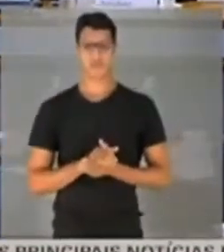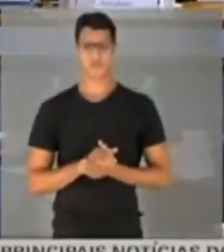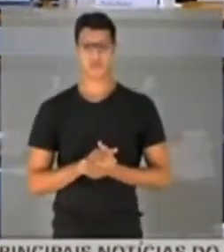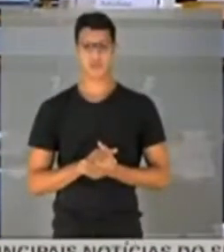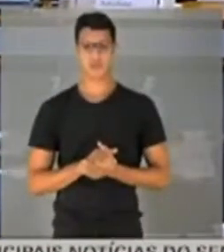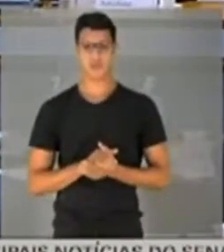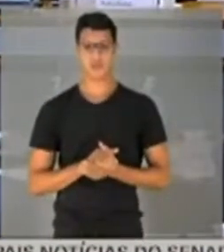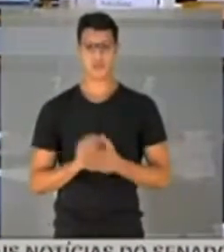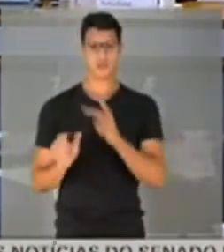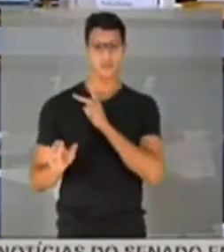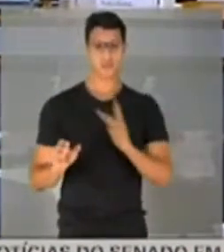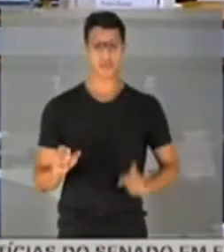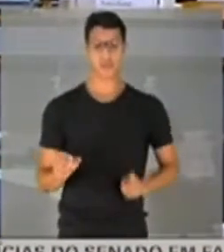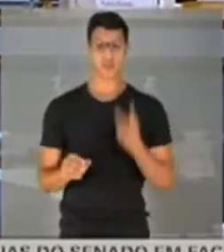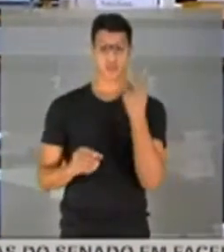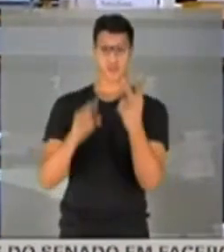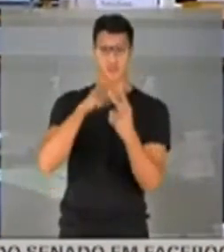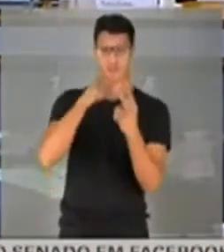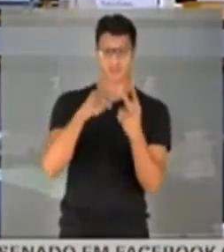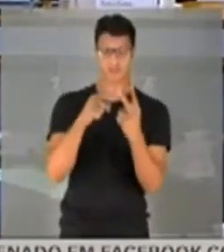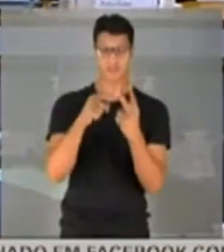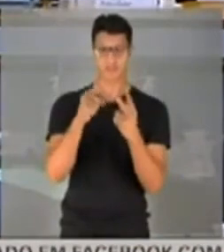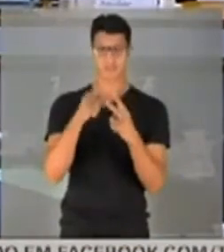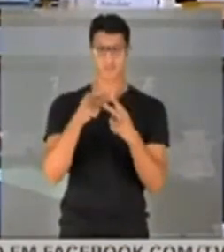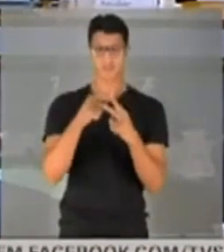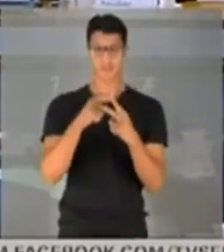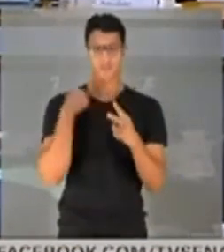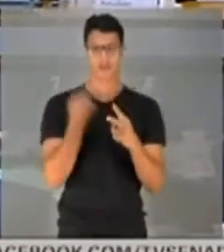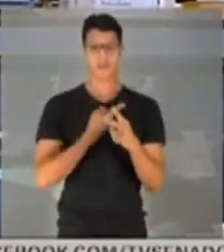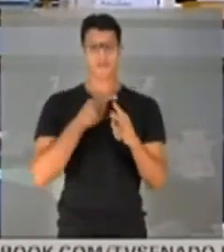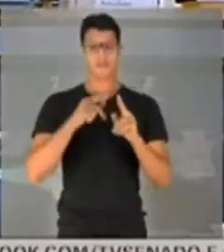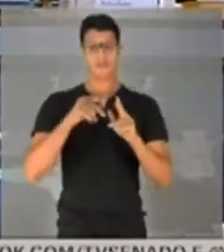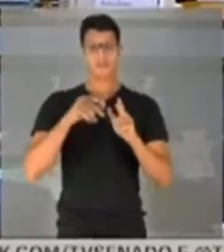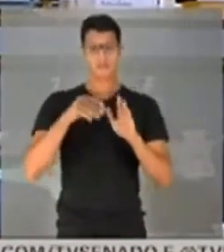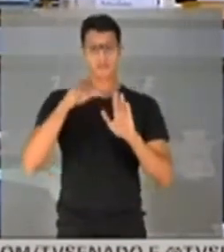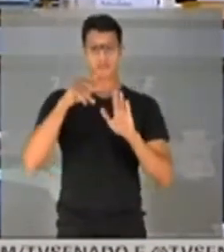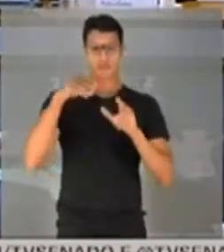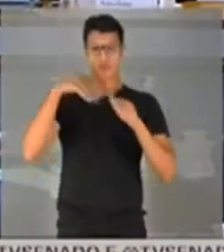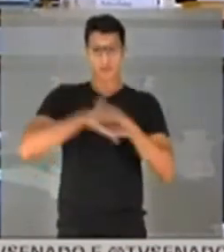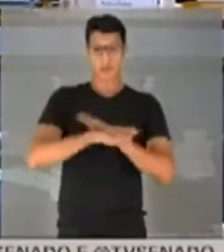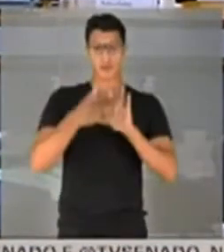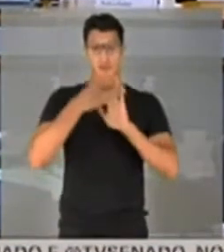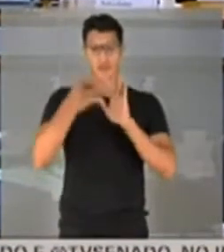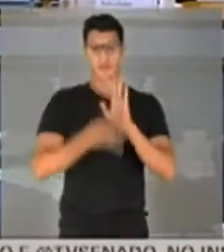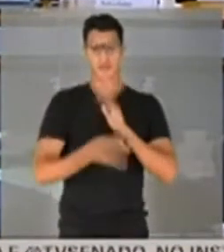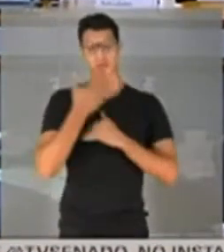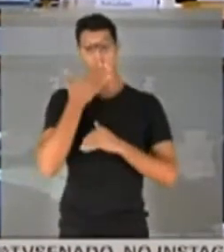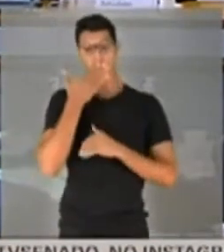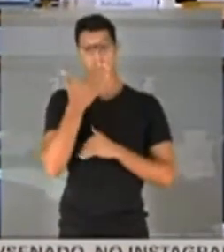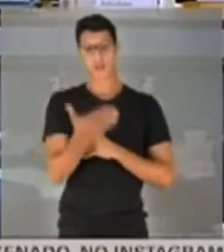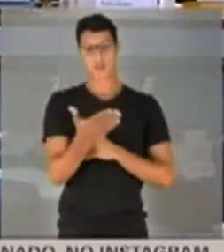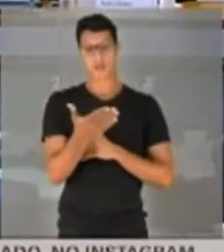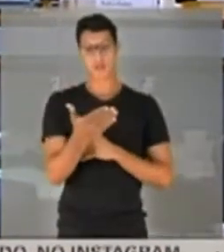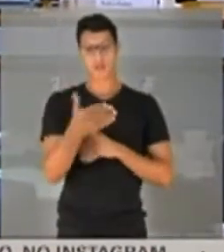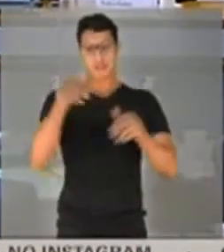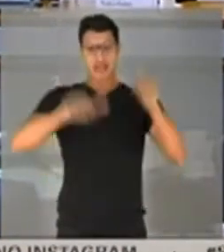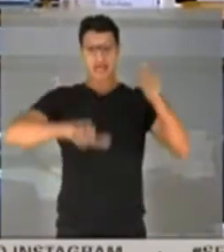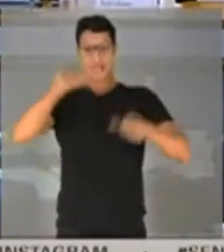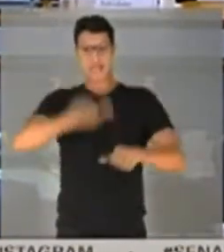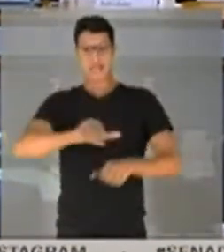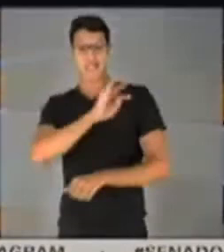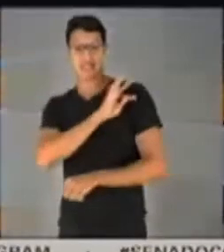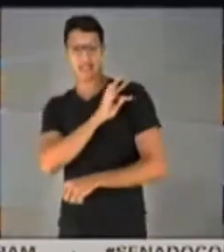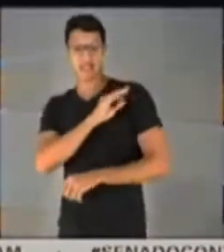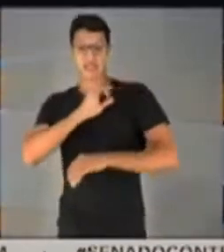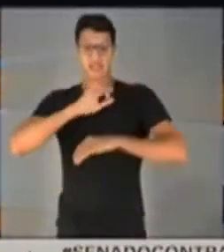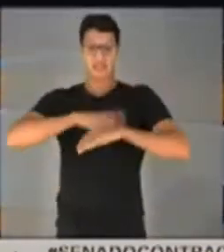Presidente, duas questões. A primeira é o seguinte. Nós estamos protocolando um requerimento solicitando a análise técnica